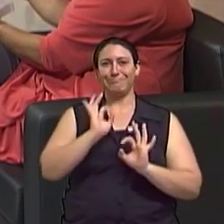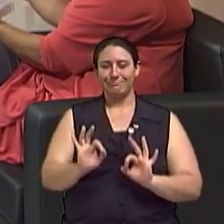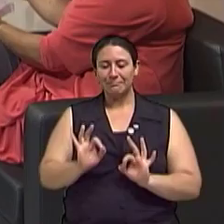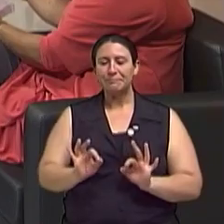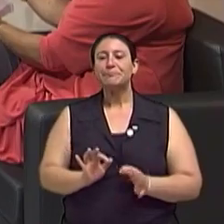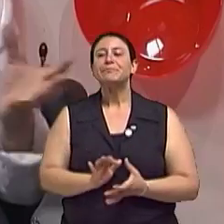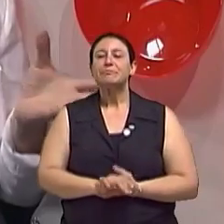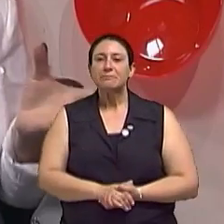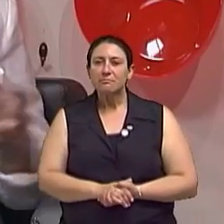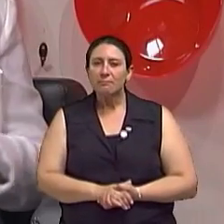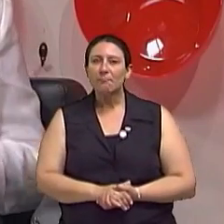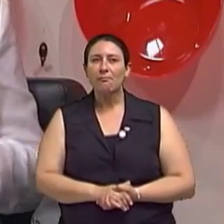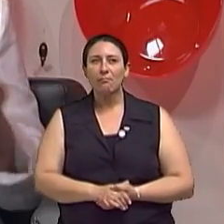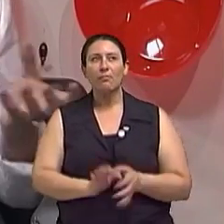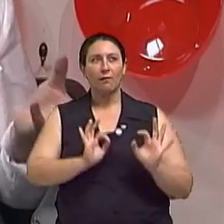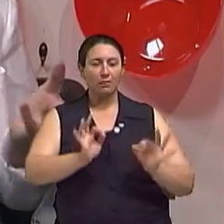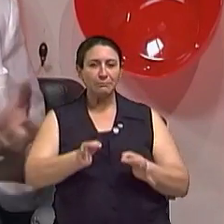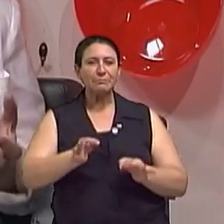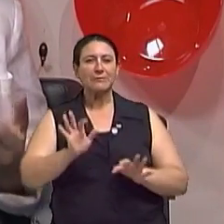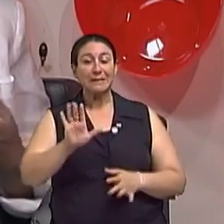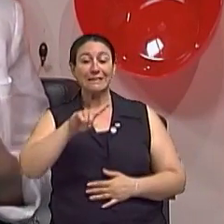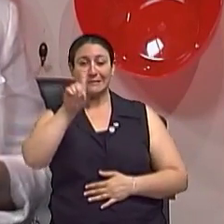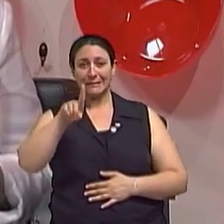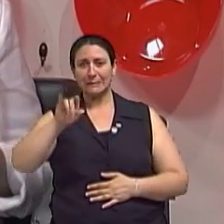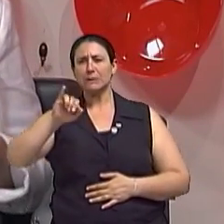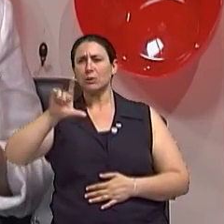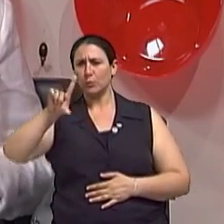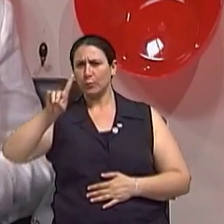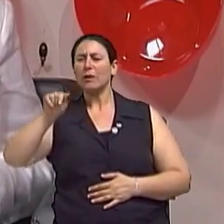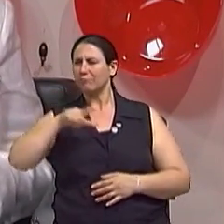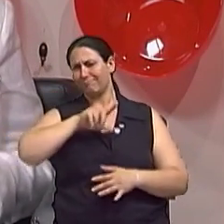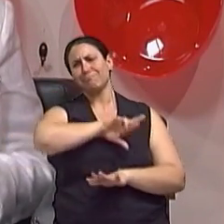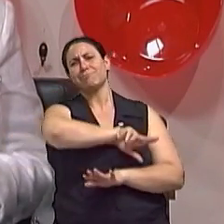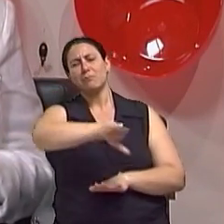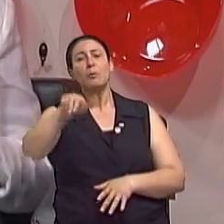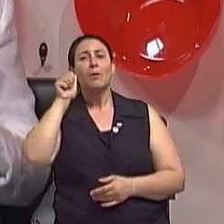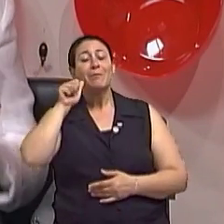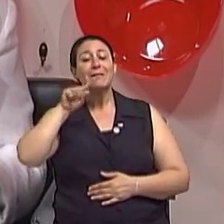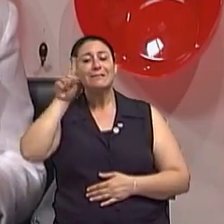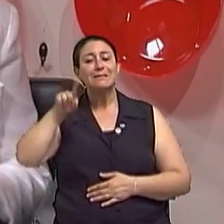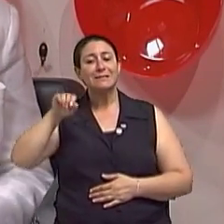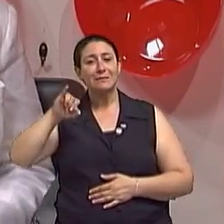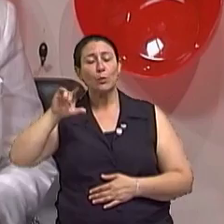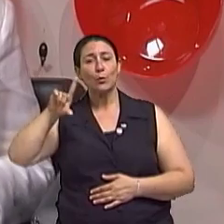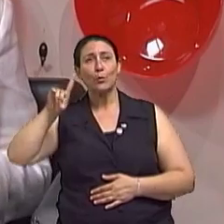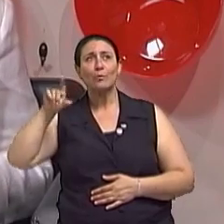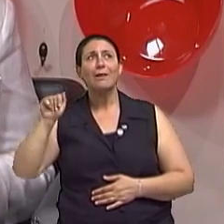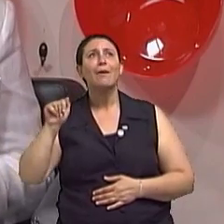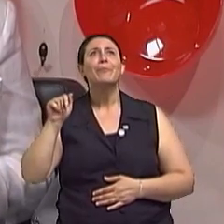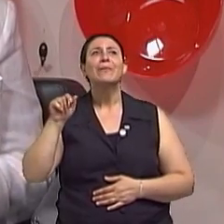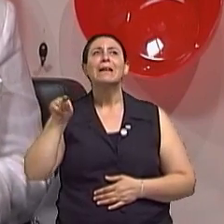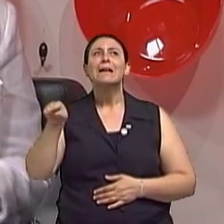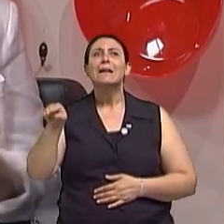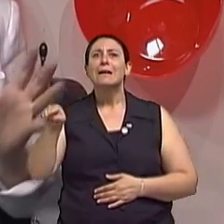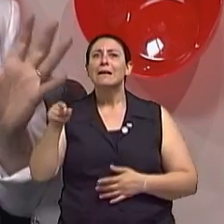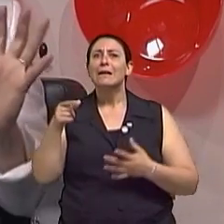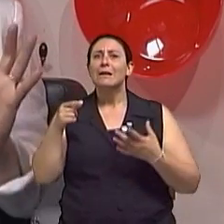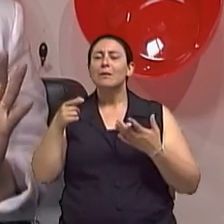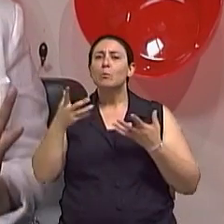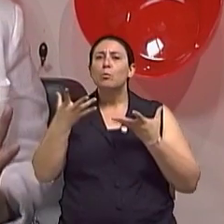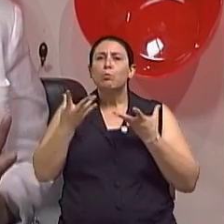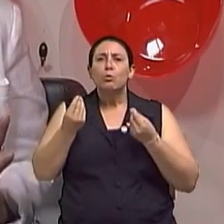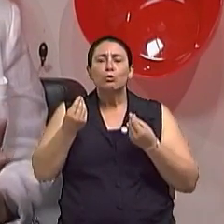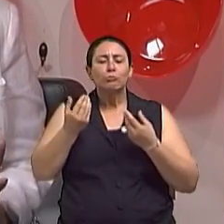Então, existem mulheres ainda e a Zilda é um exemplo delas que nos aproxima da solidariedade humana,